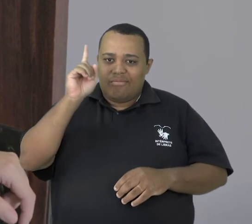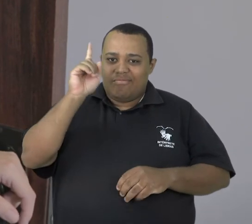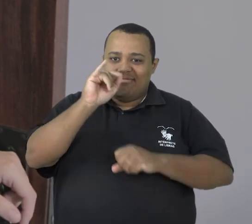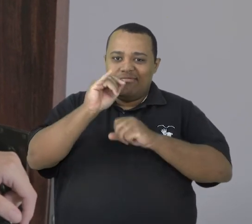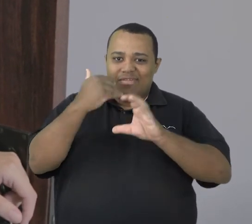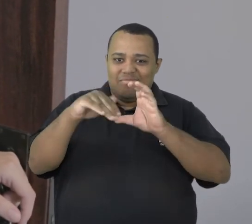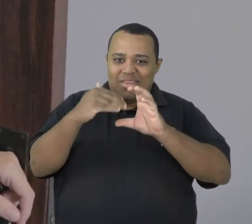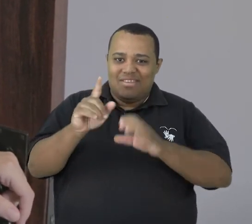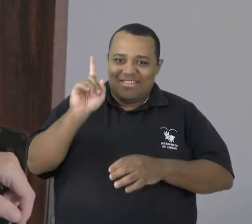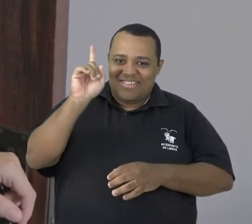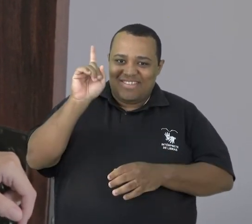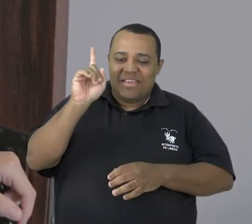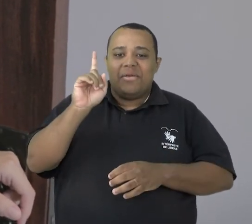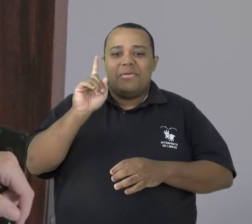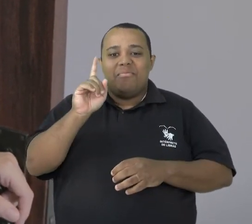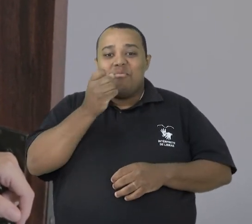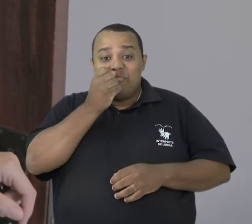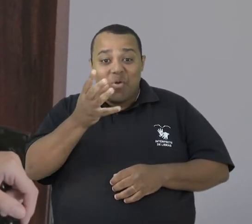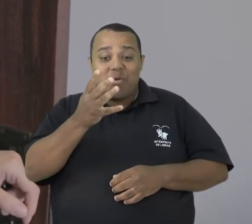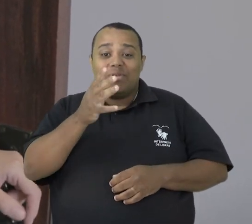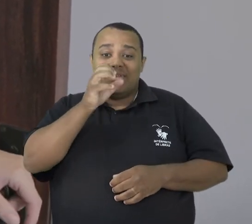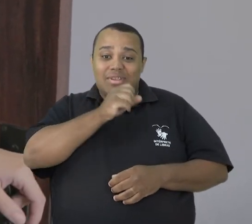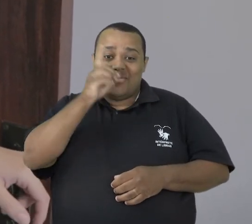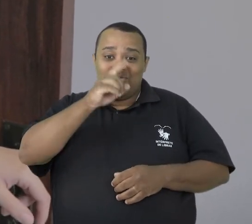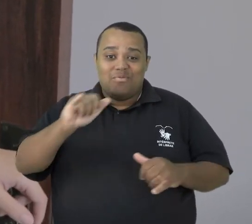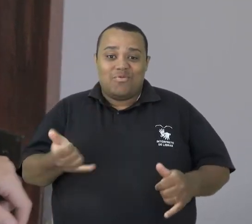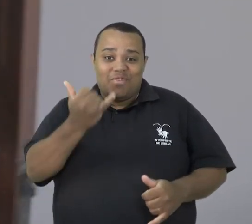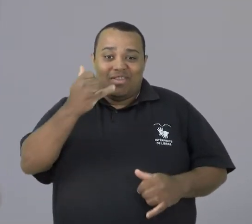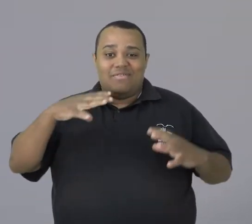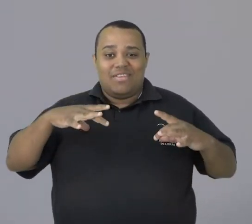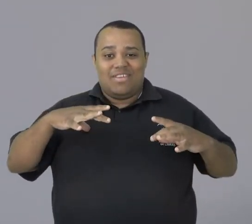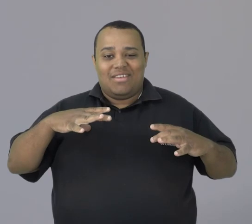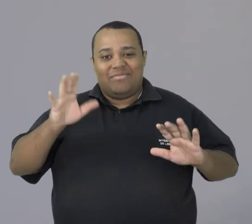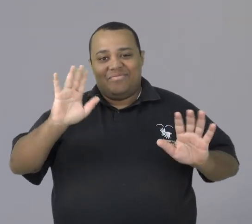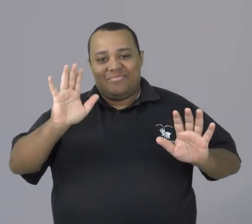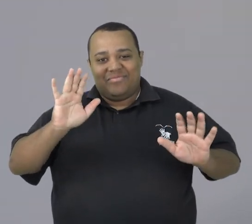para tvufis.br Um bom feriado e até a próxima!